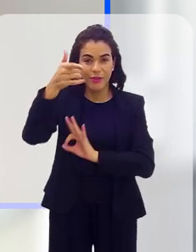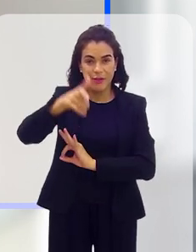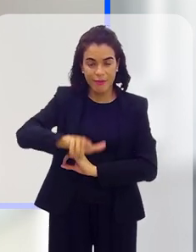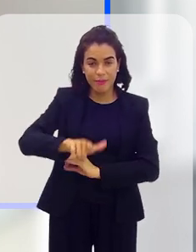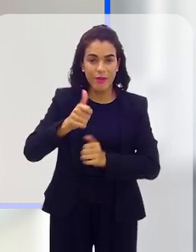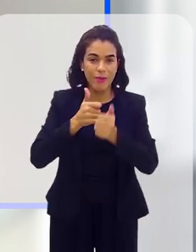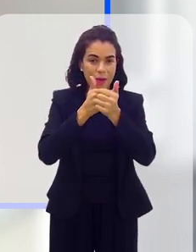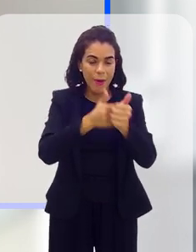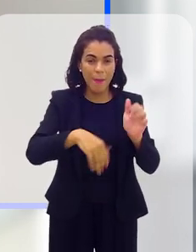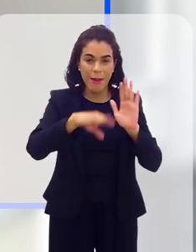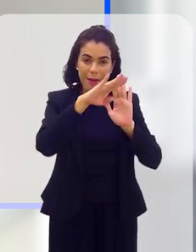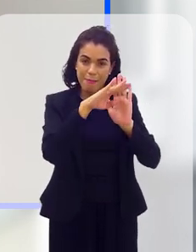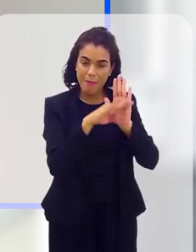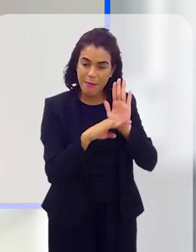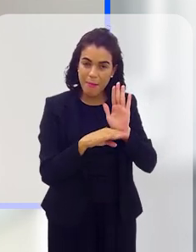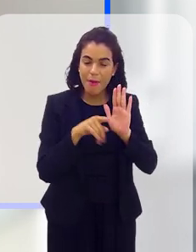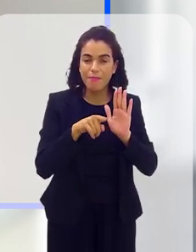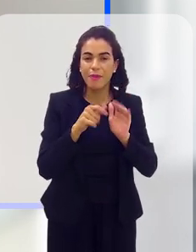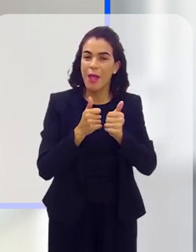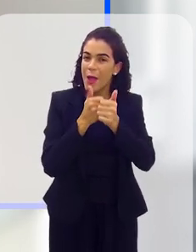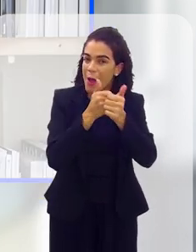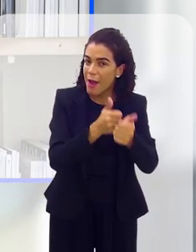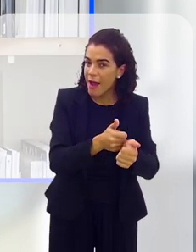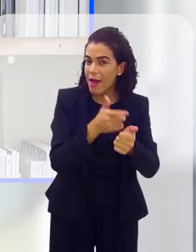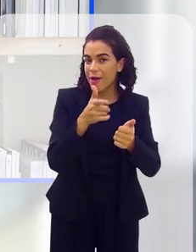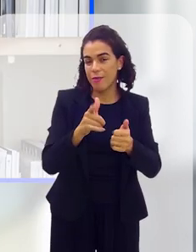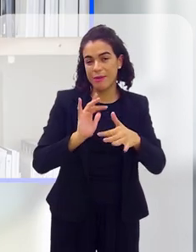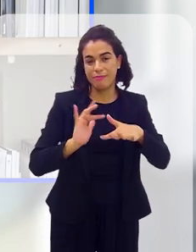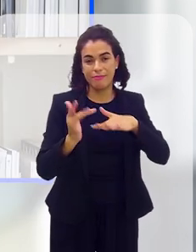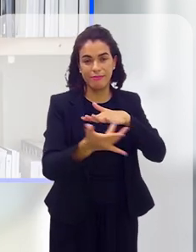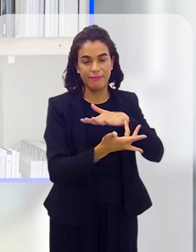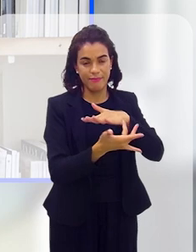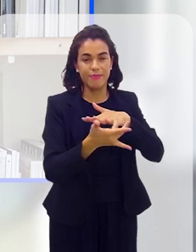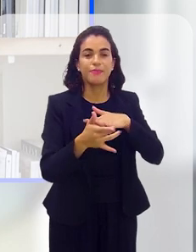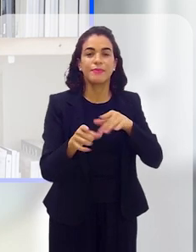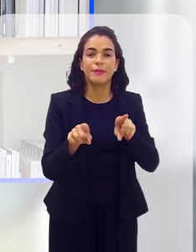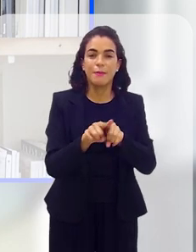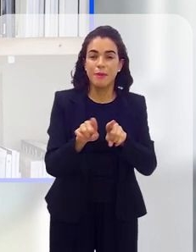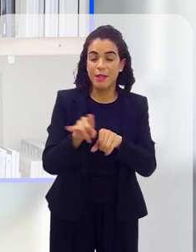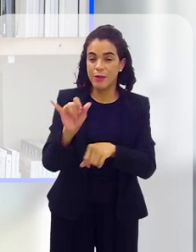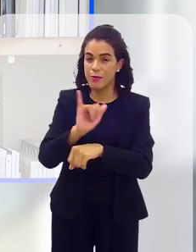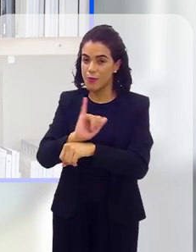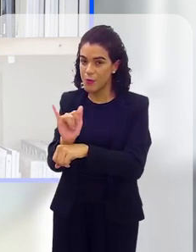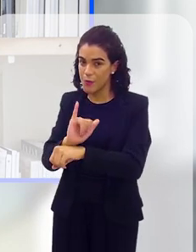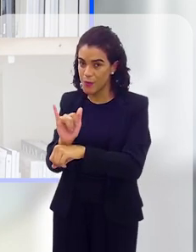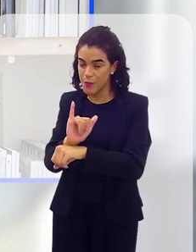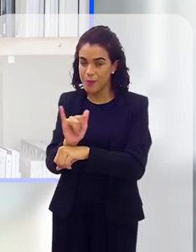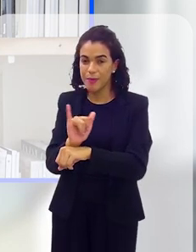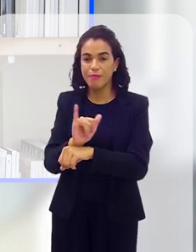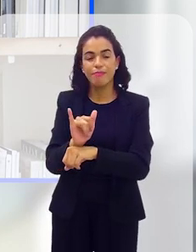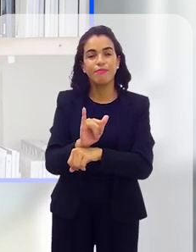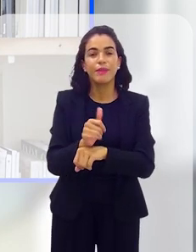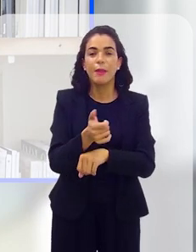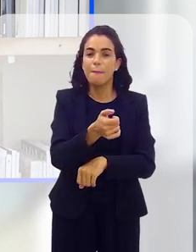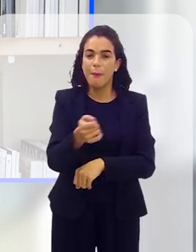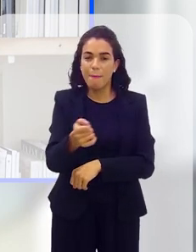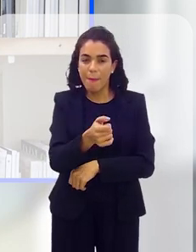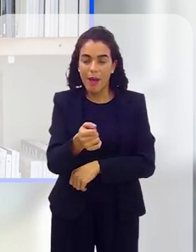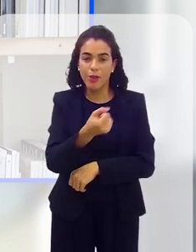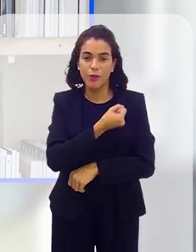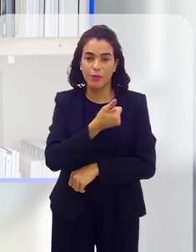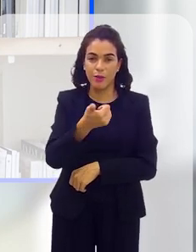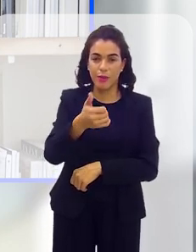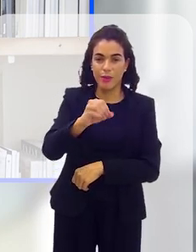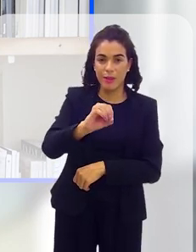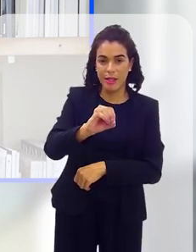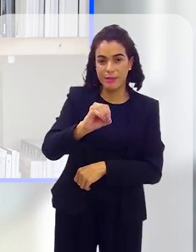este debate ou acompanhar a nossa programação, basta nos acompanhar nas redes sociais do nosso canal no YouTube e na